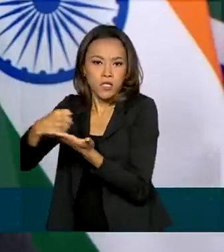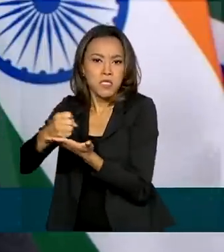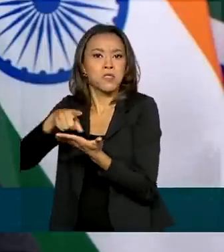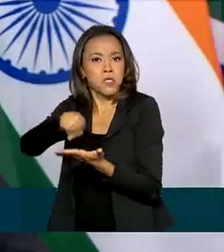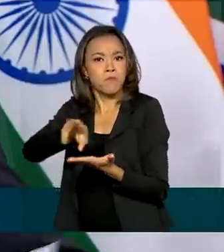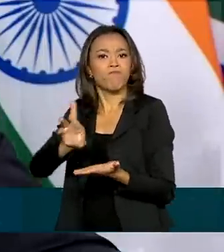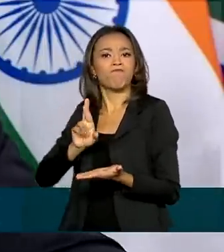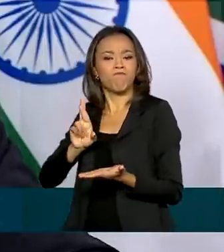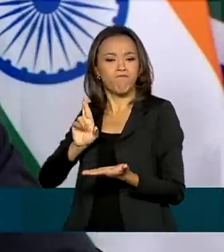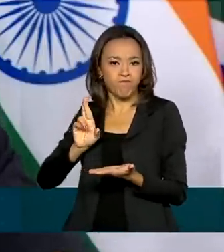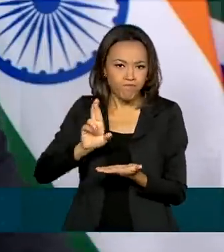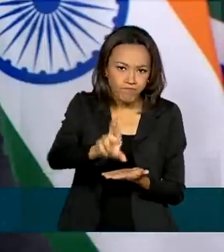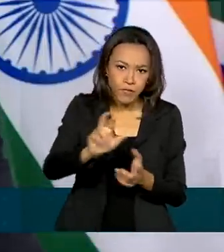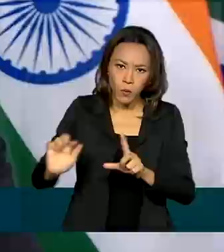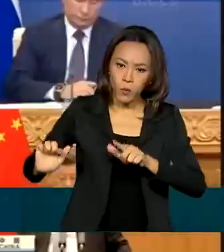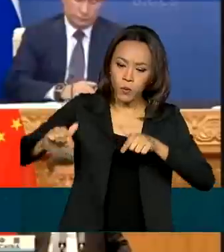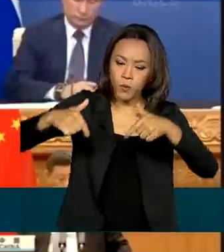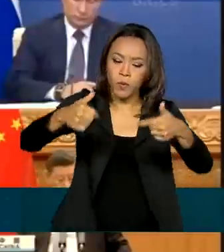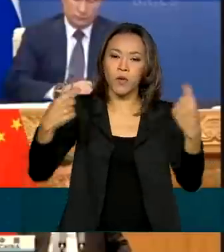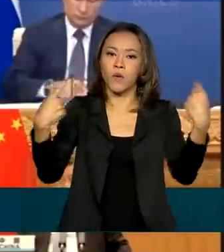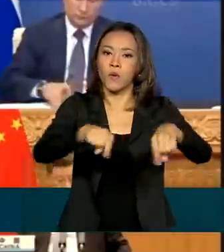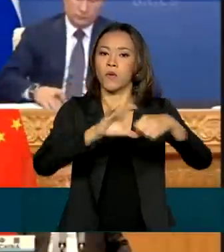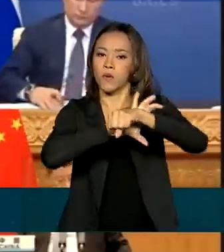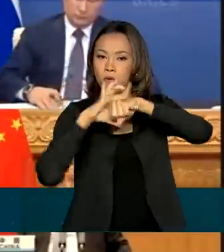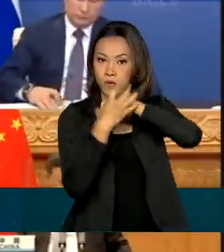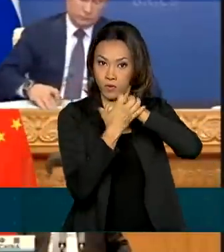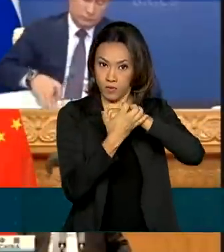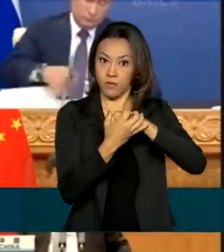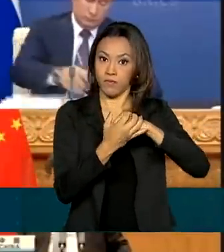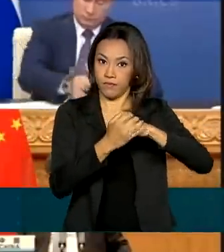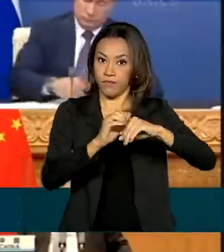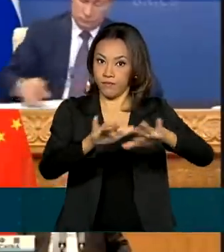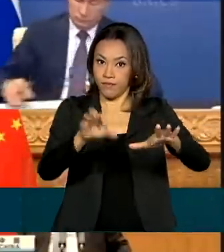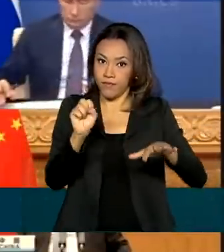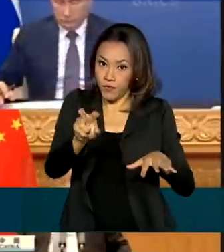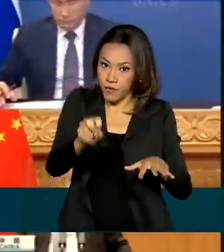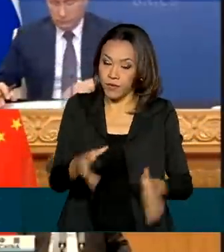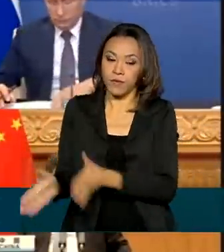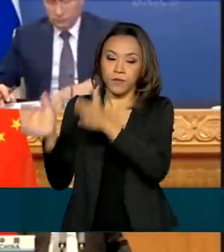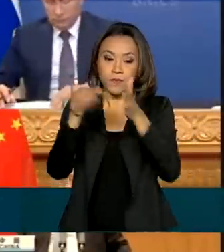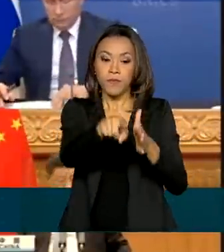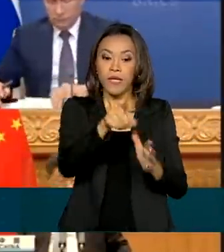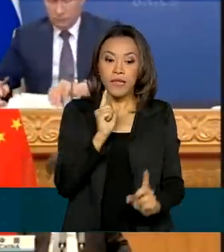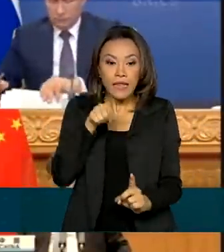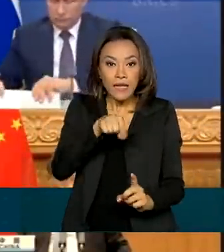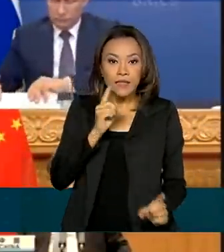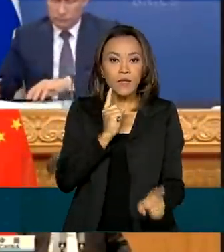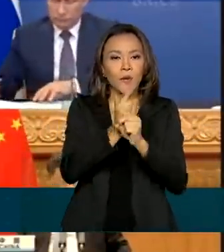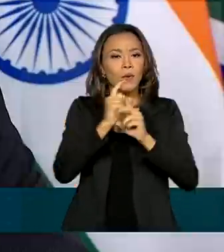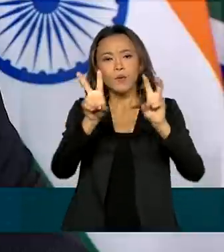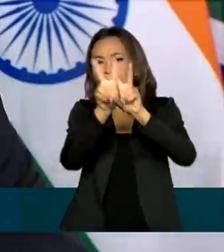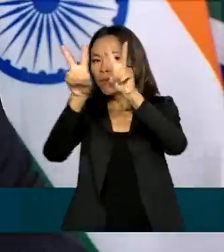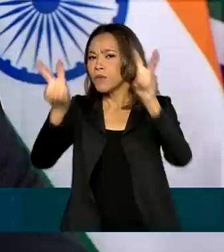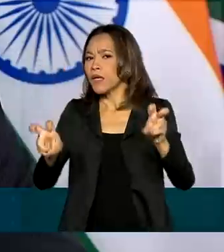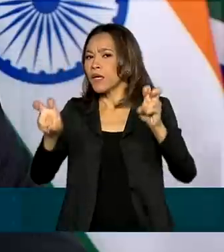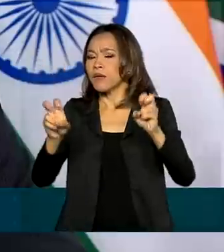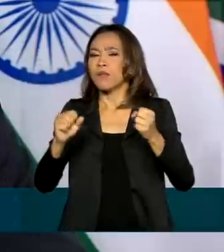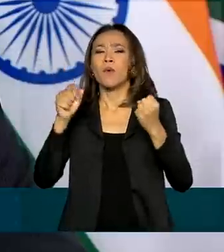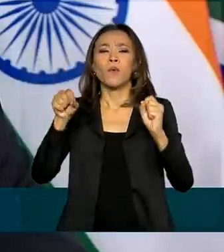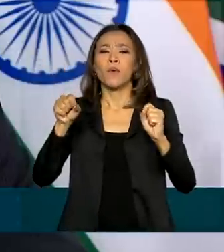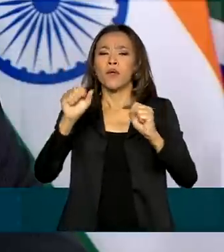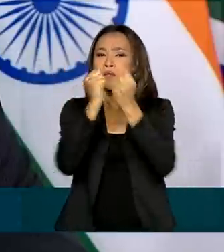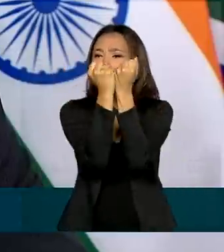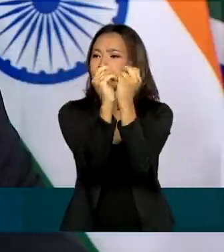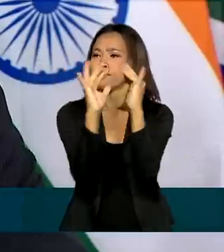desafios e combateram o vírus. No encontro, o presidente brasileiro também falou sobre meio ambiente, outro tema de